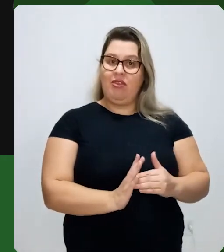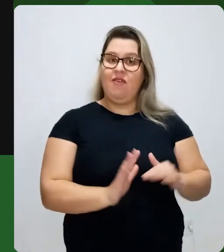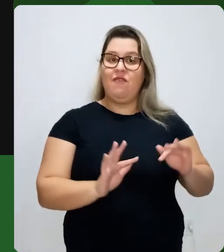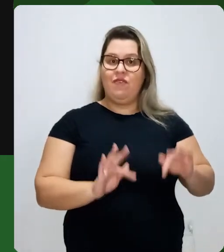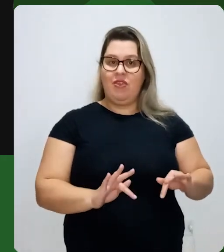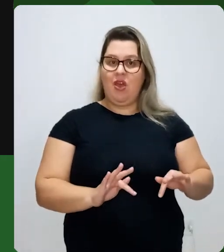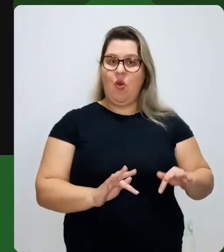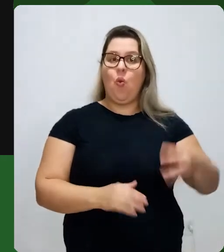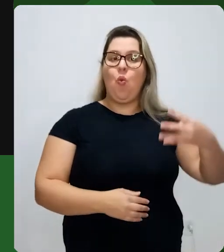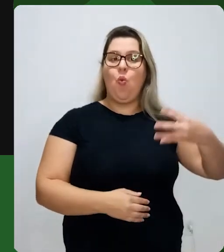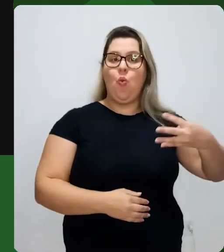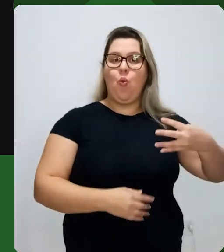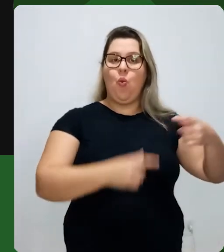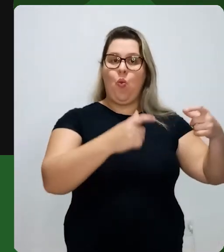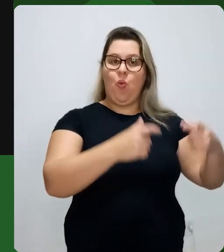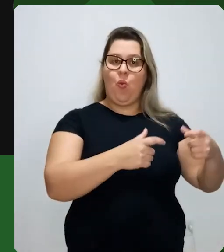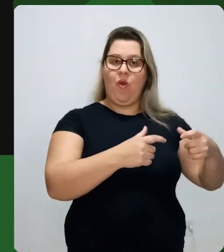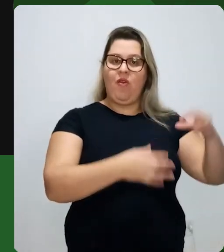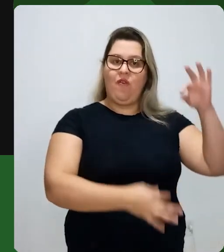do quarto espaço.